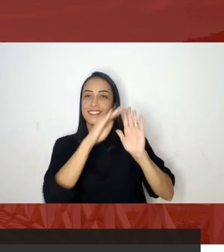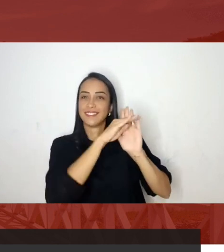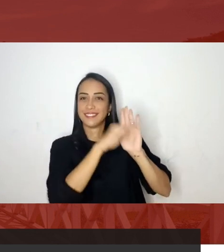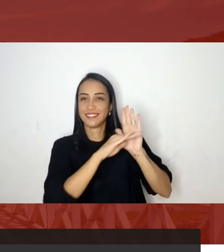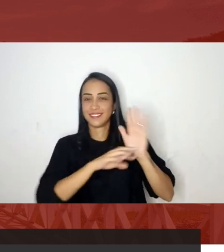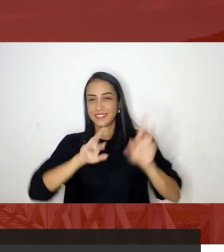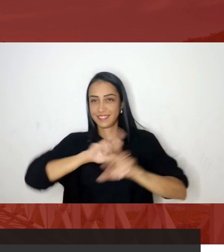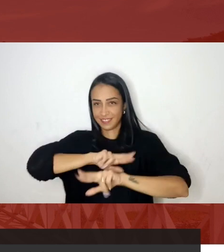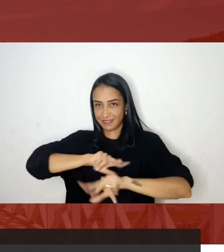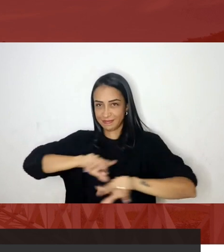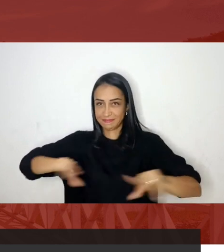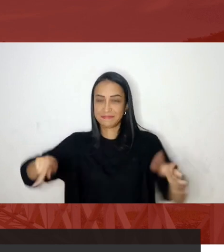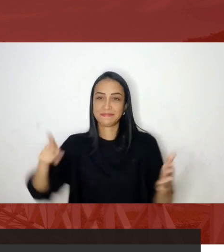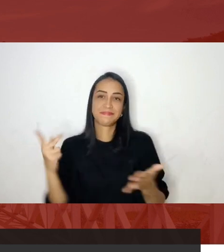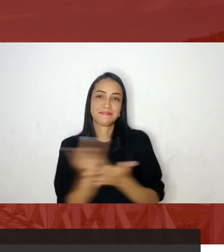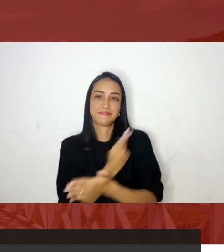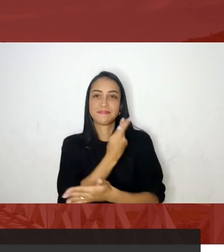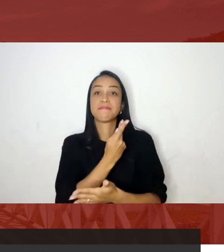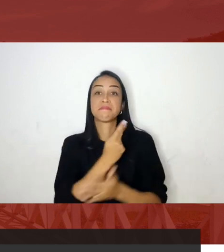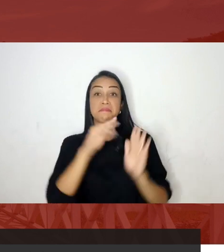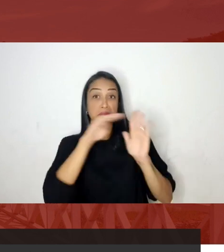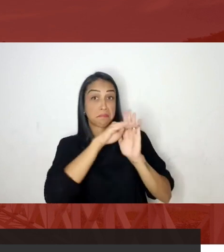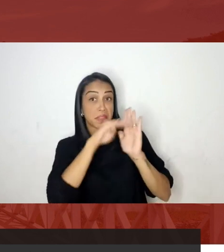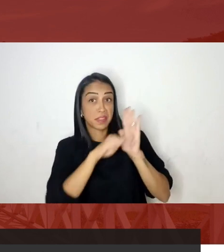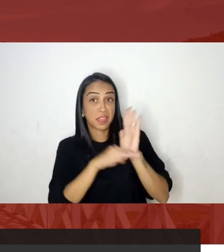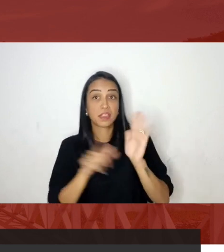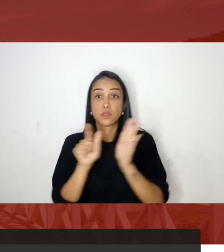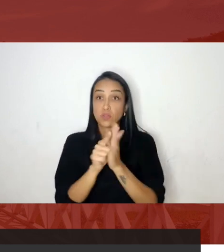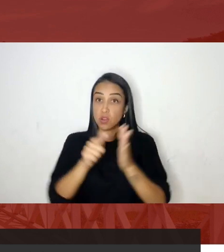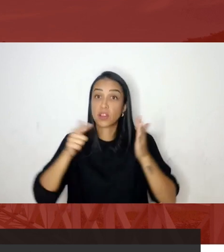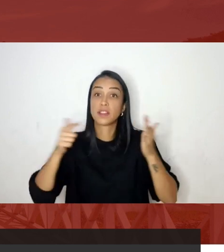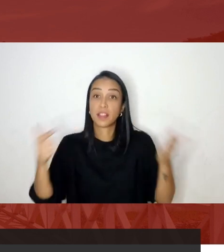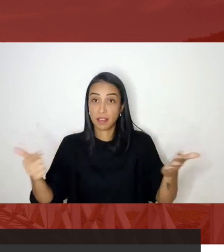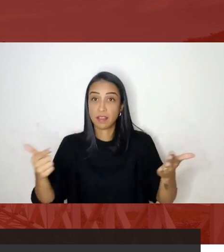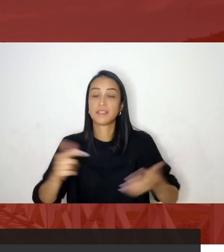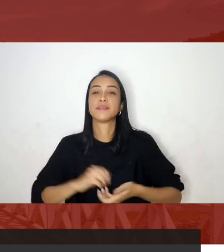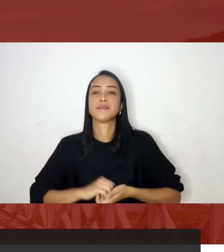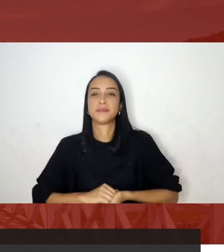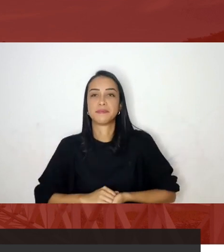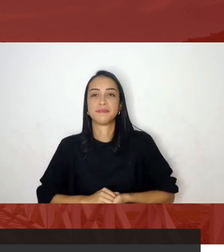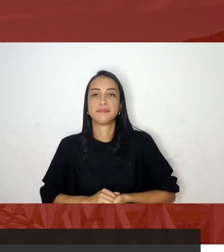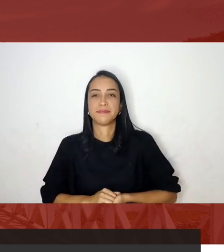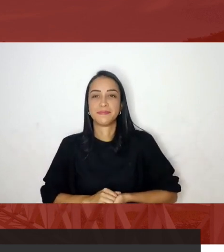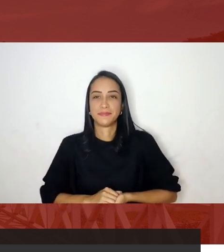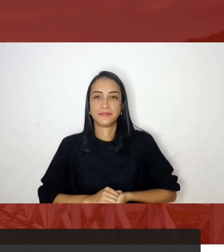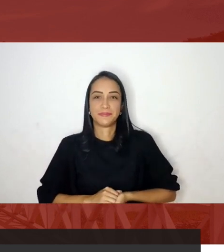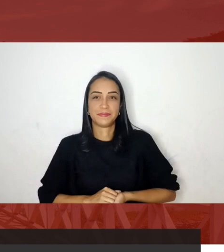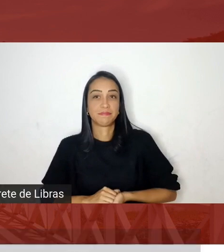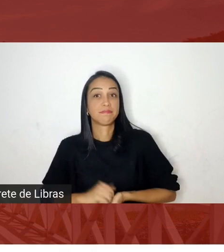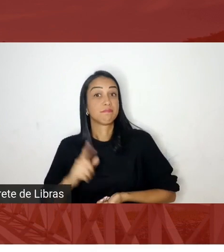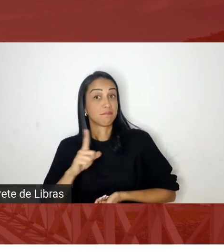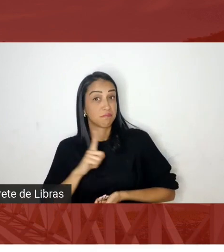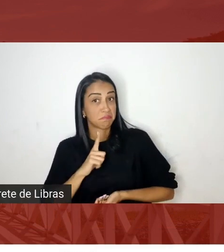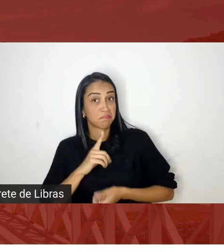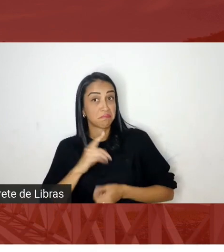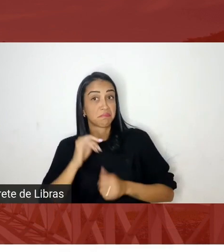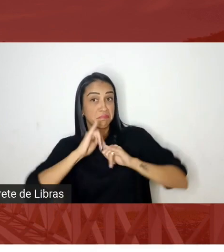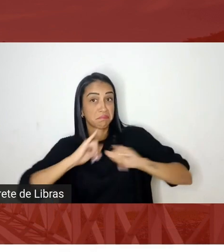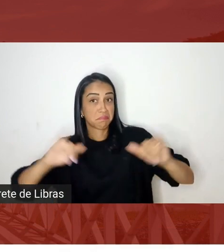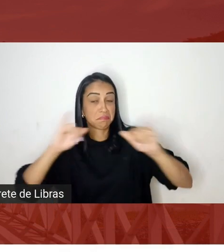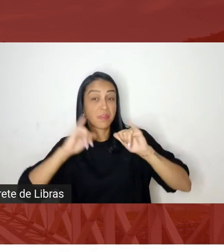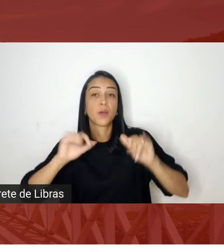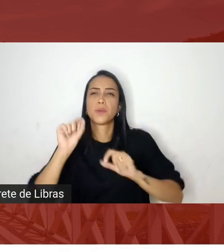de matérias de jornais em que são constatados entre a juventude brasileira